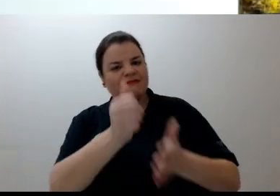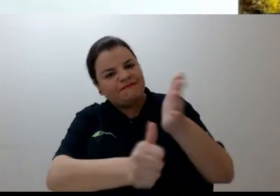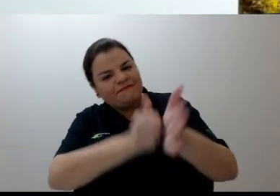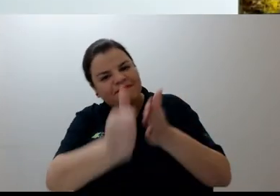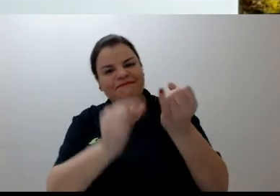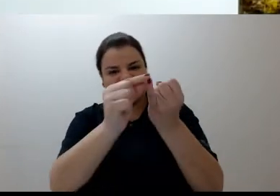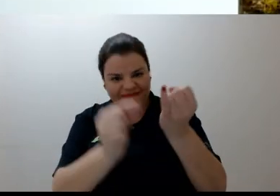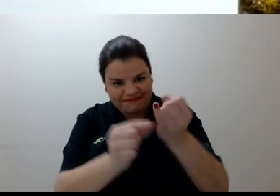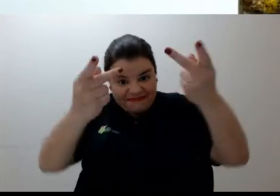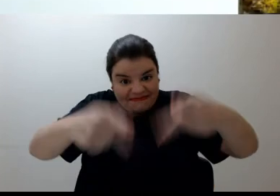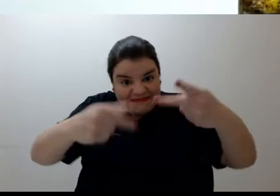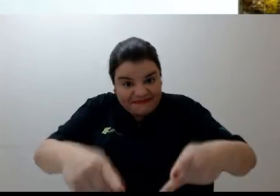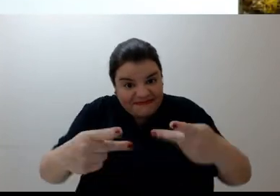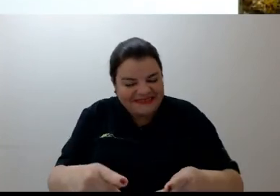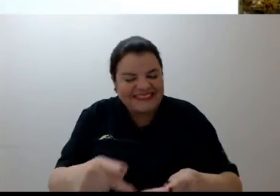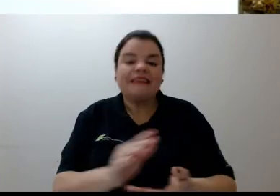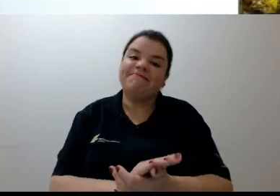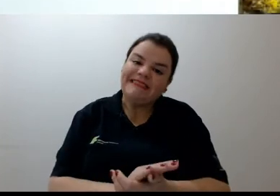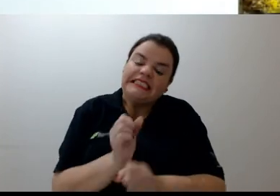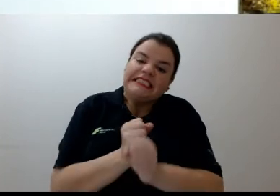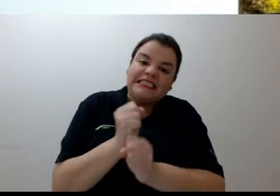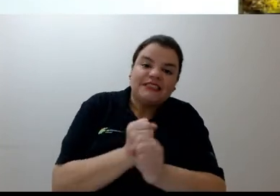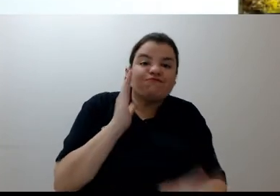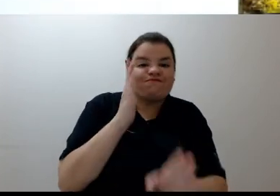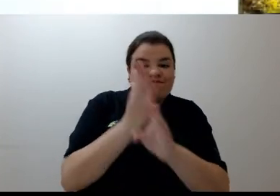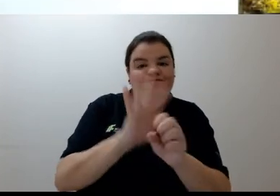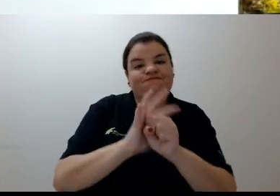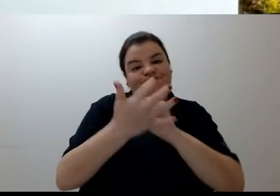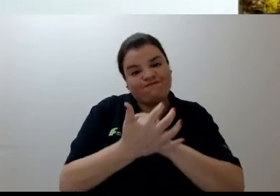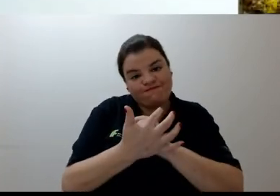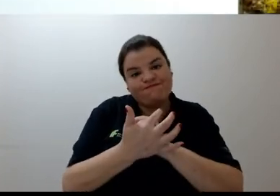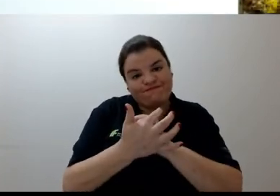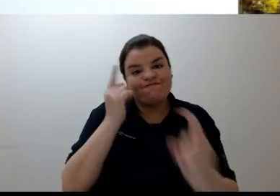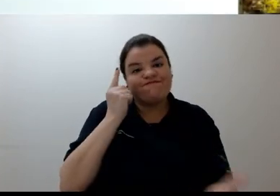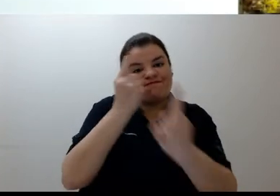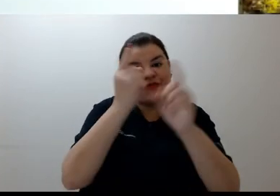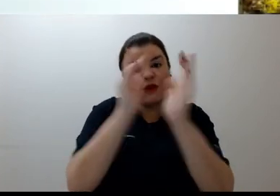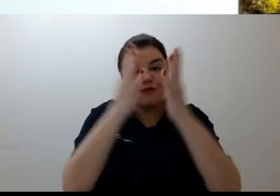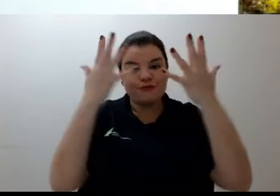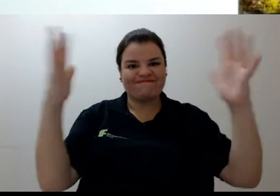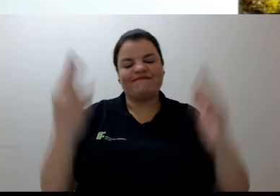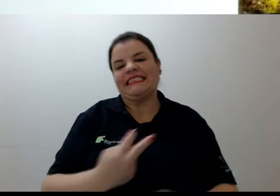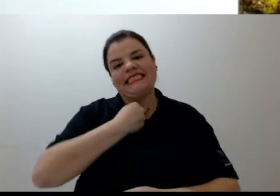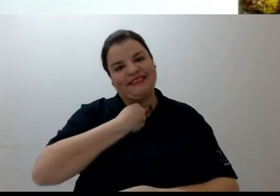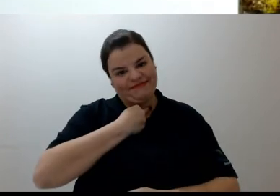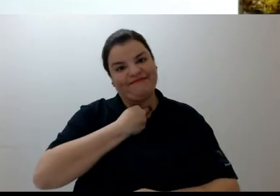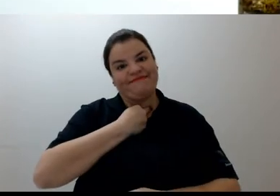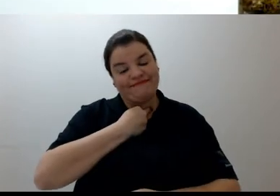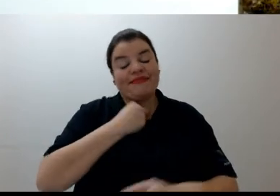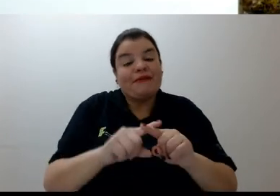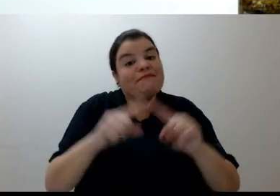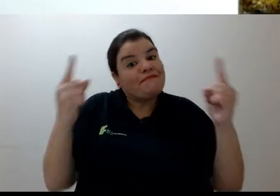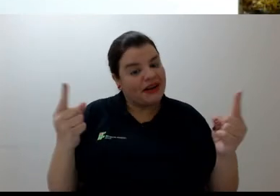de sucesso dessa instituição e desse Campus. Este ano, por motivos óbvios, não podemos estar juntos